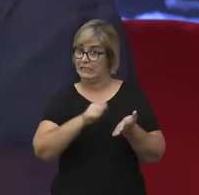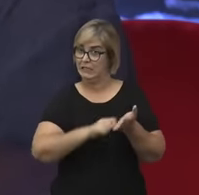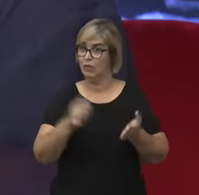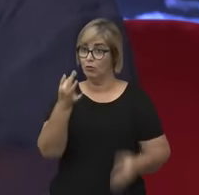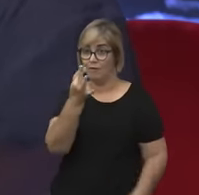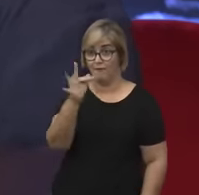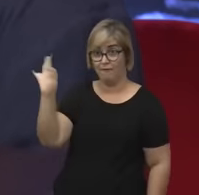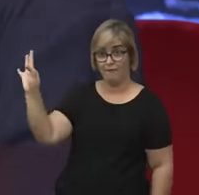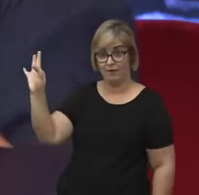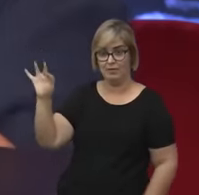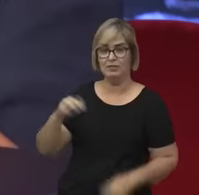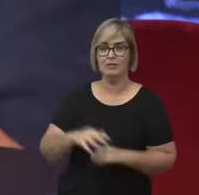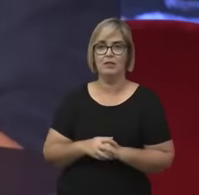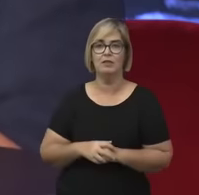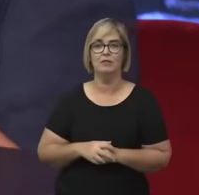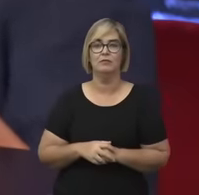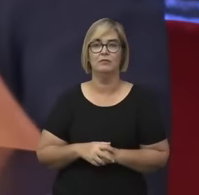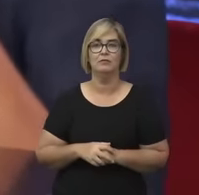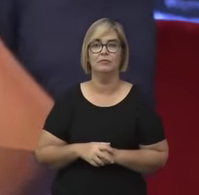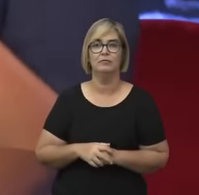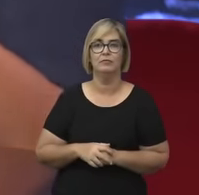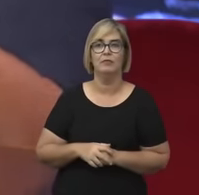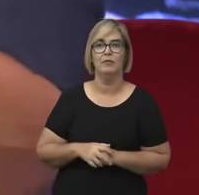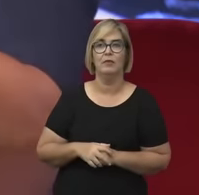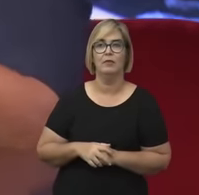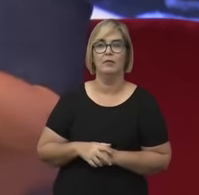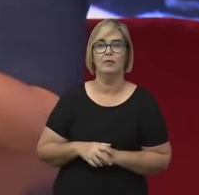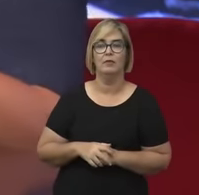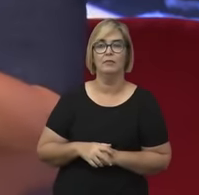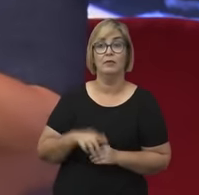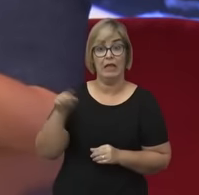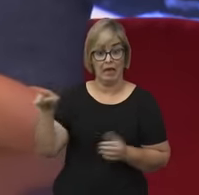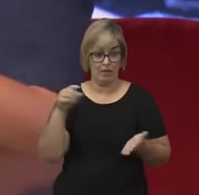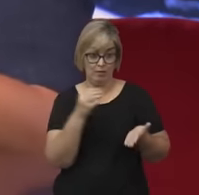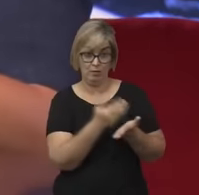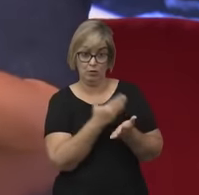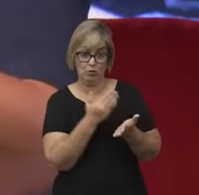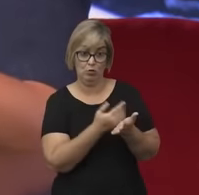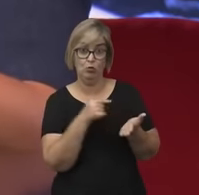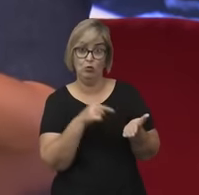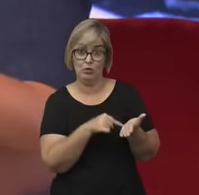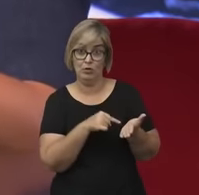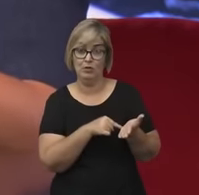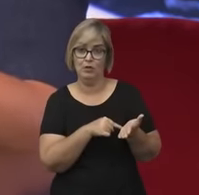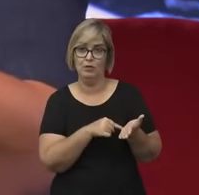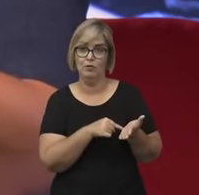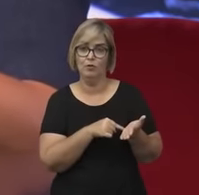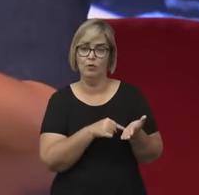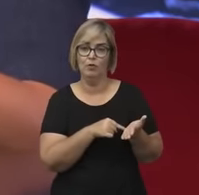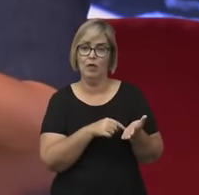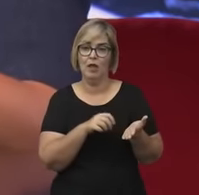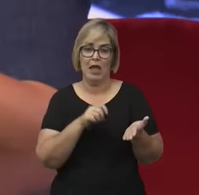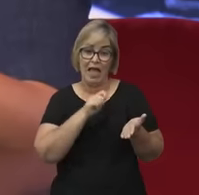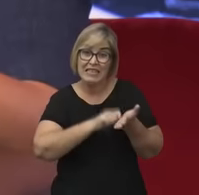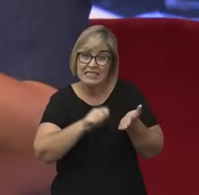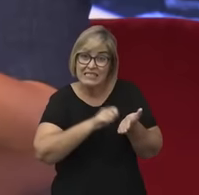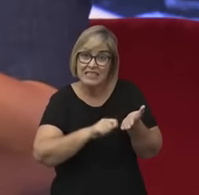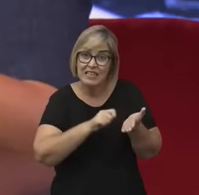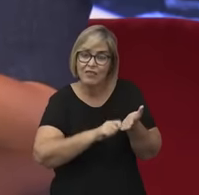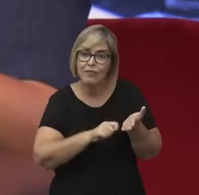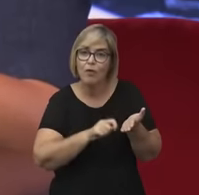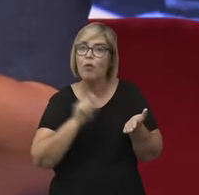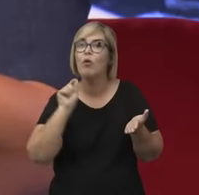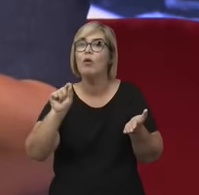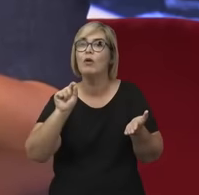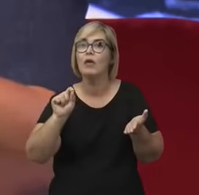que estava sendo... que era... no livro, a autoria dessa obra era atribuída à